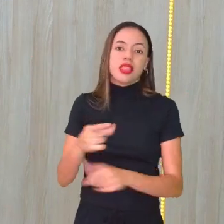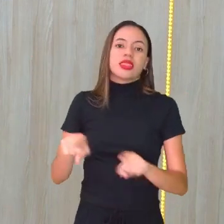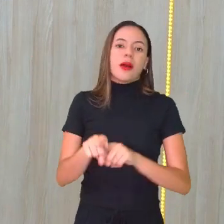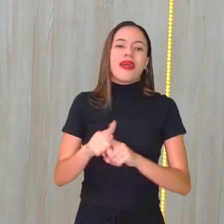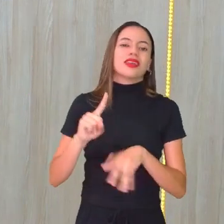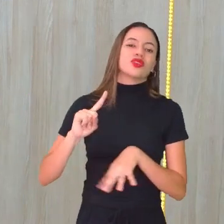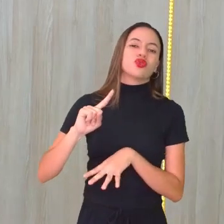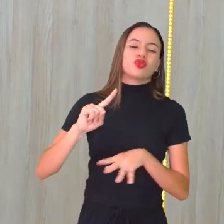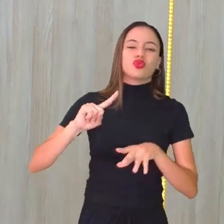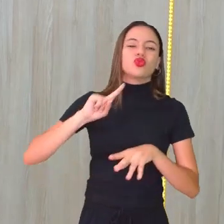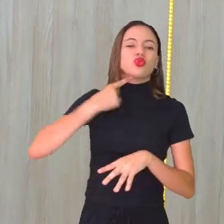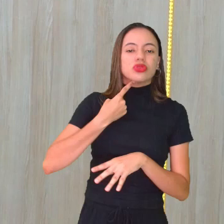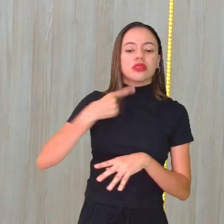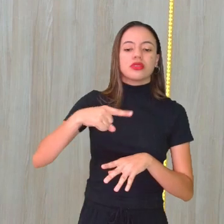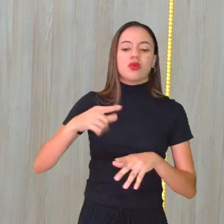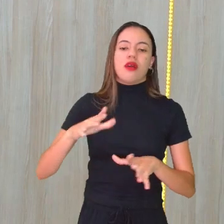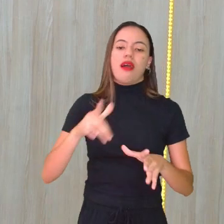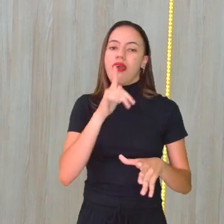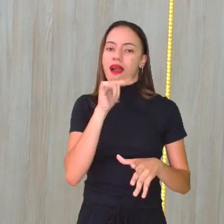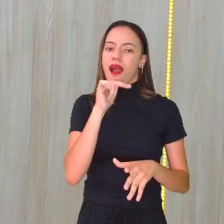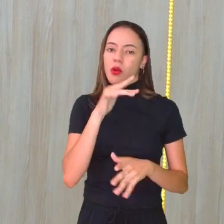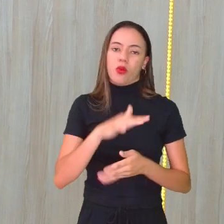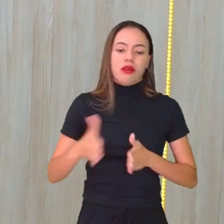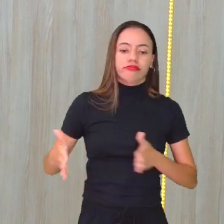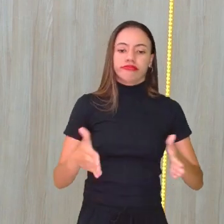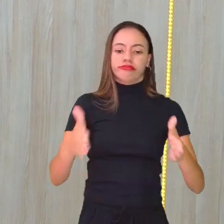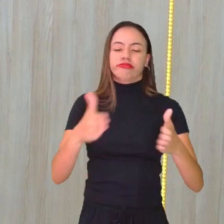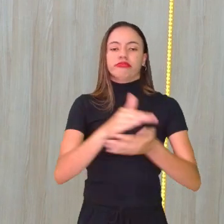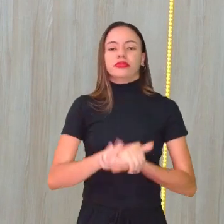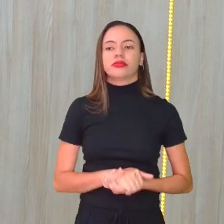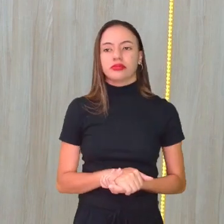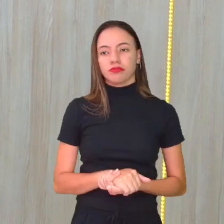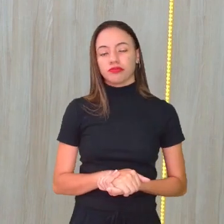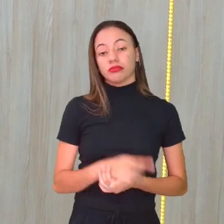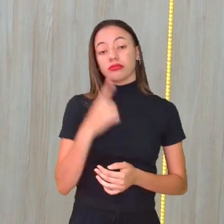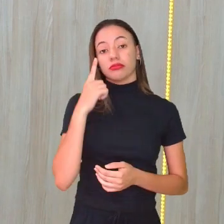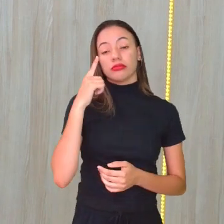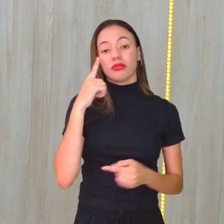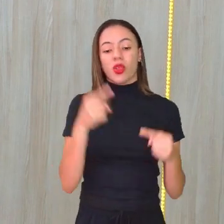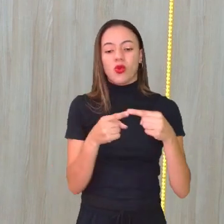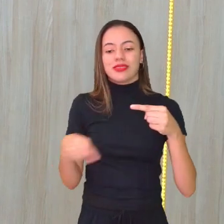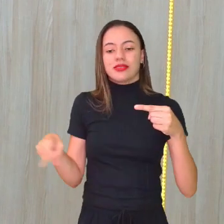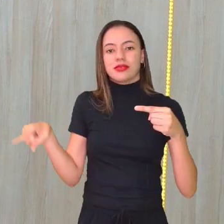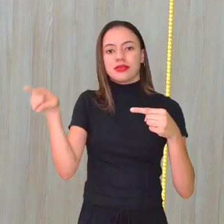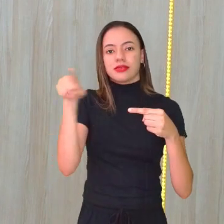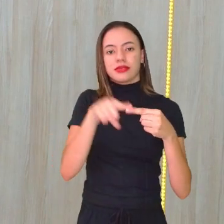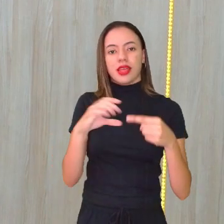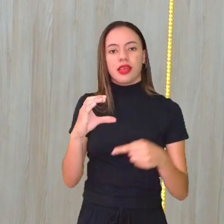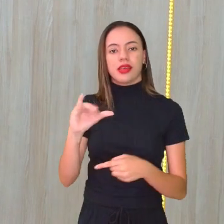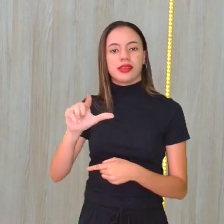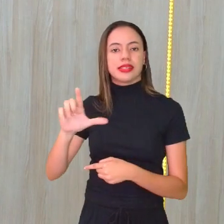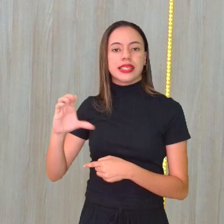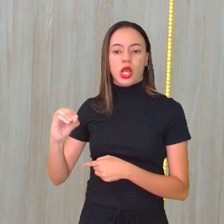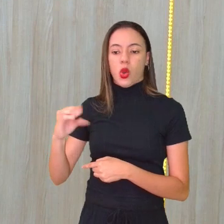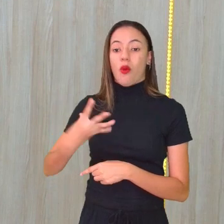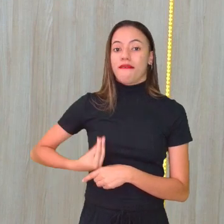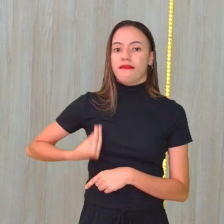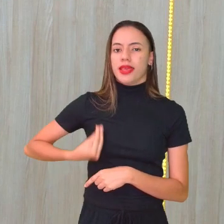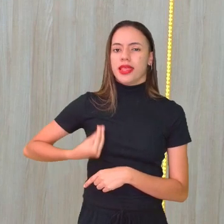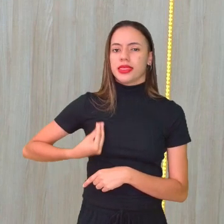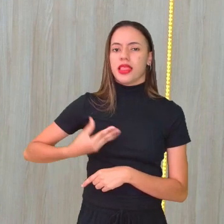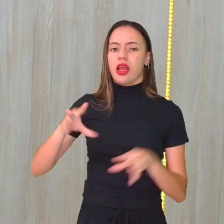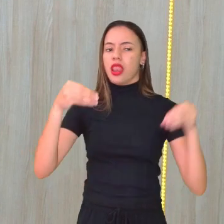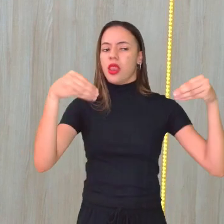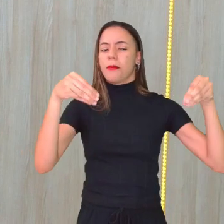nossas águas. Então, olha só. O ciclo de vida do plástico é bem interessante, por quê?